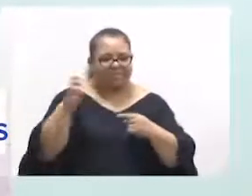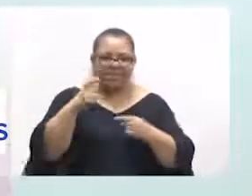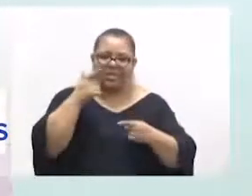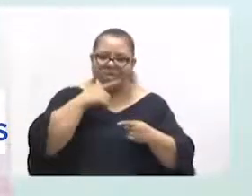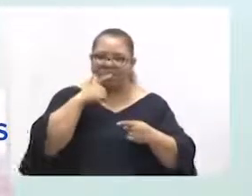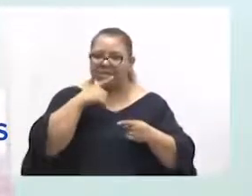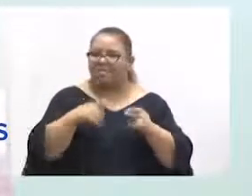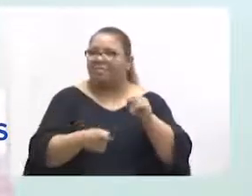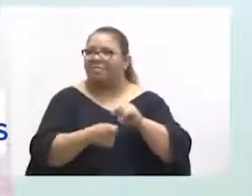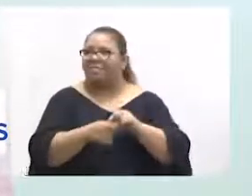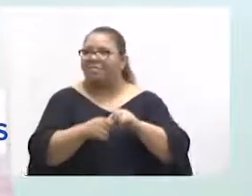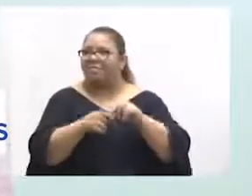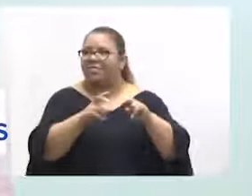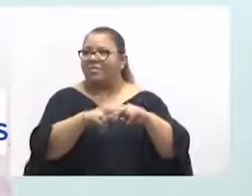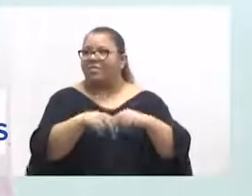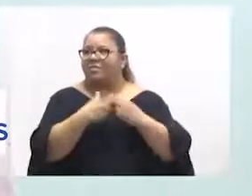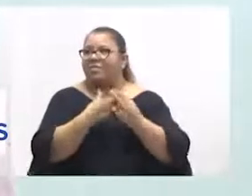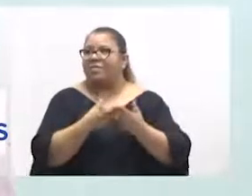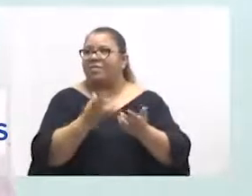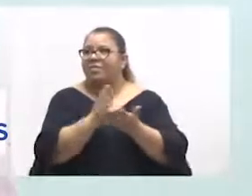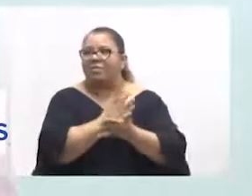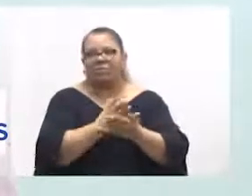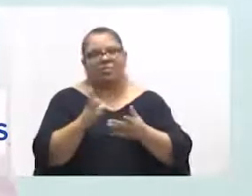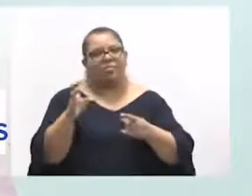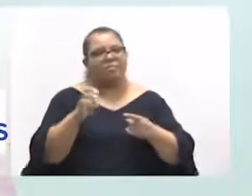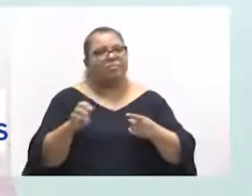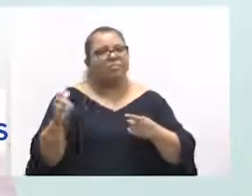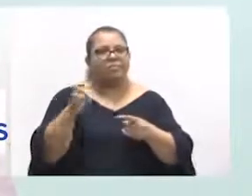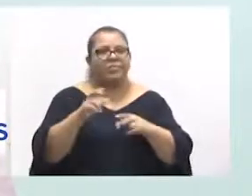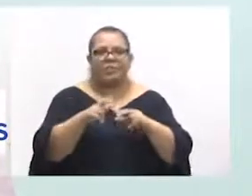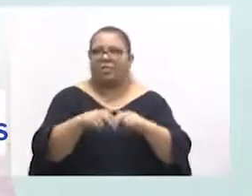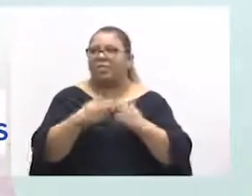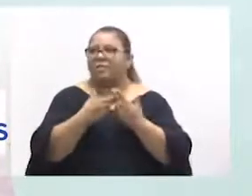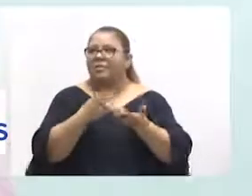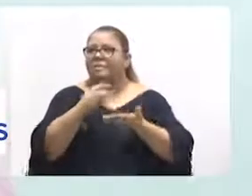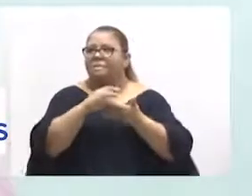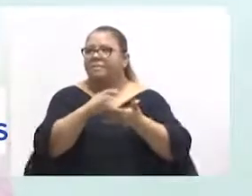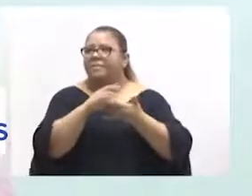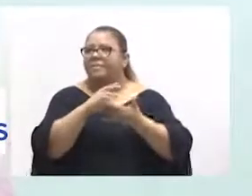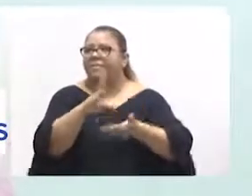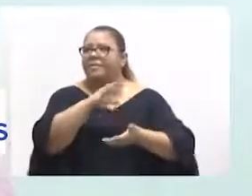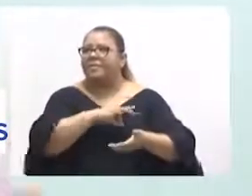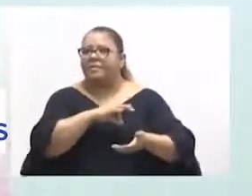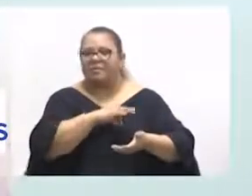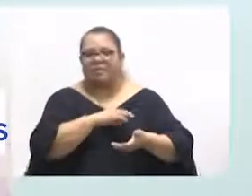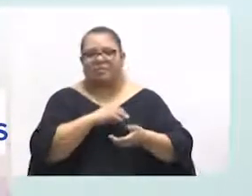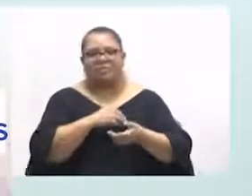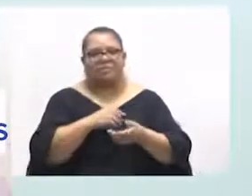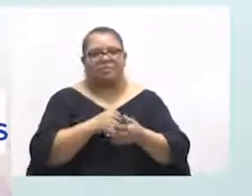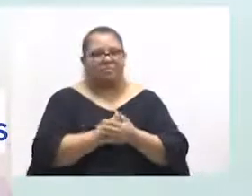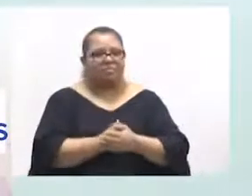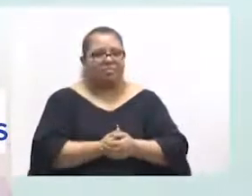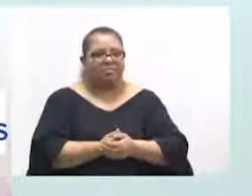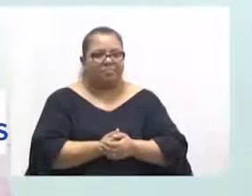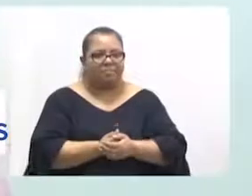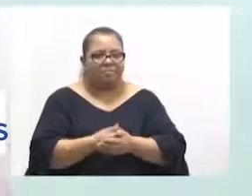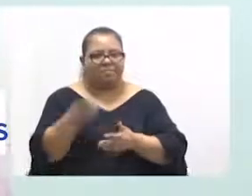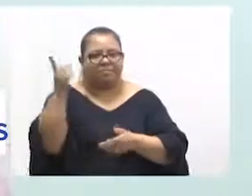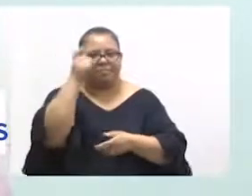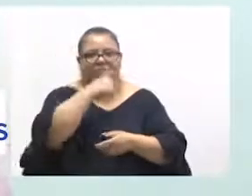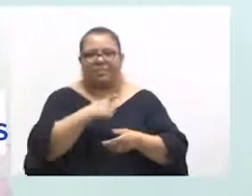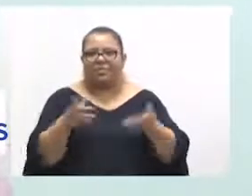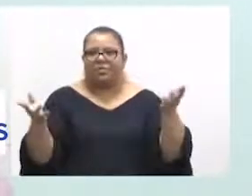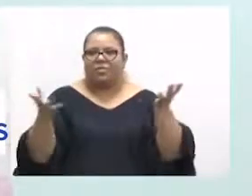fazer, estados, inclusive, com renda, com PIB menor do que Mato Grosso, e consegue fazer